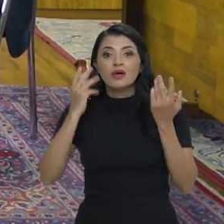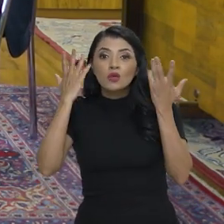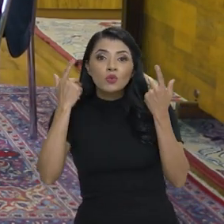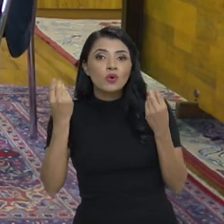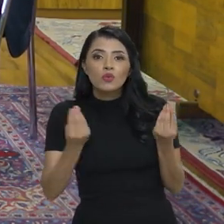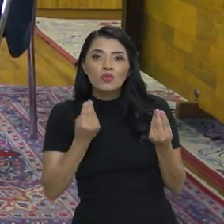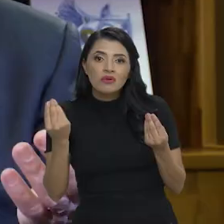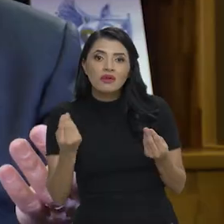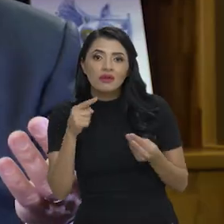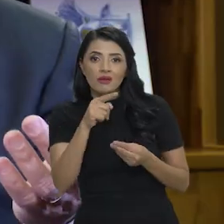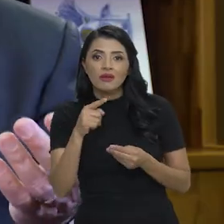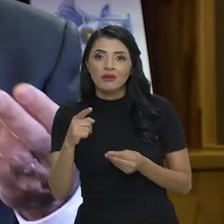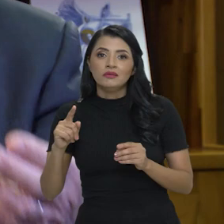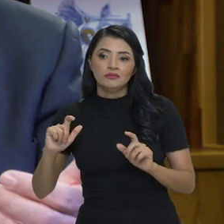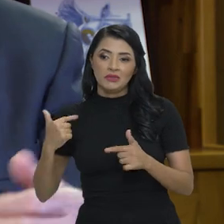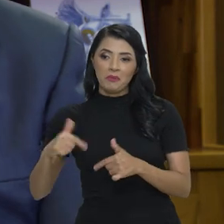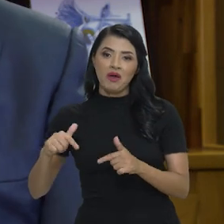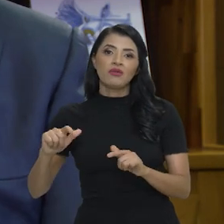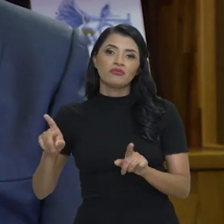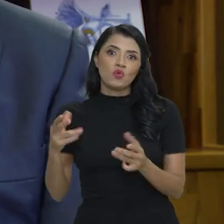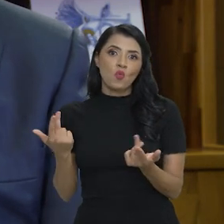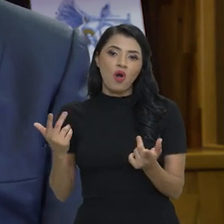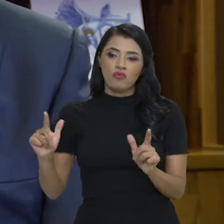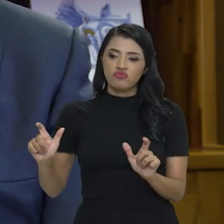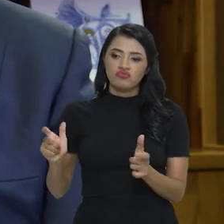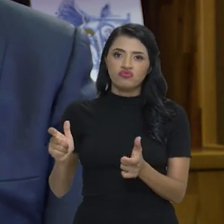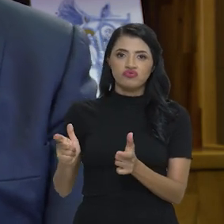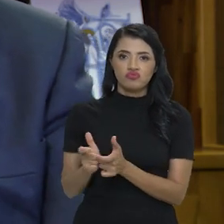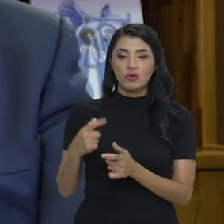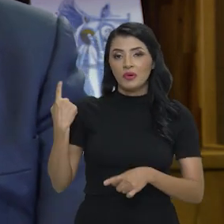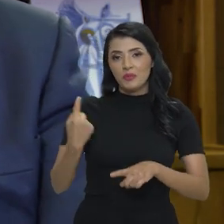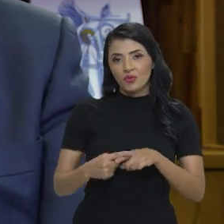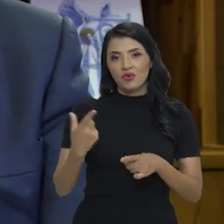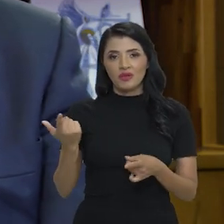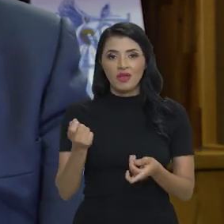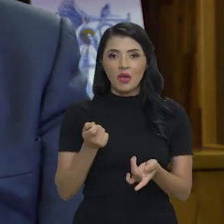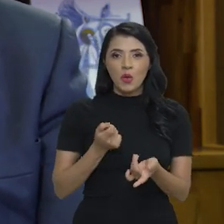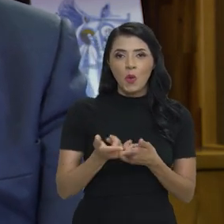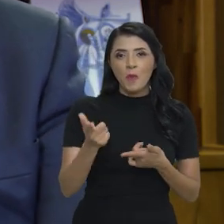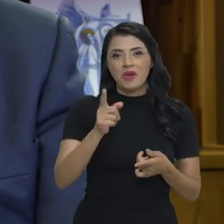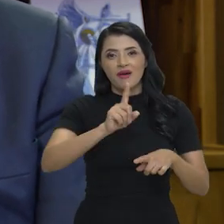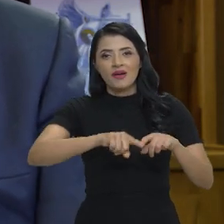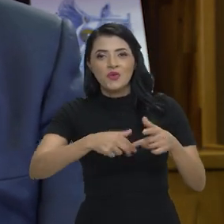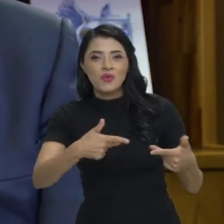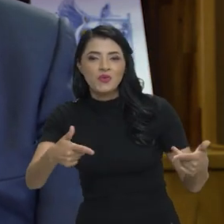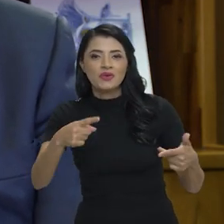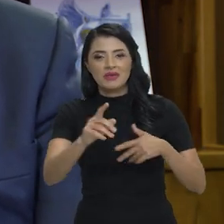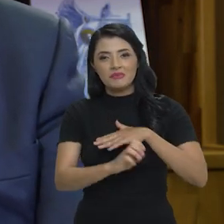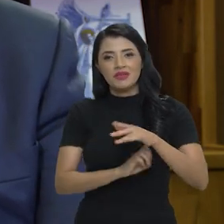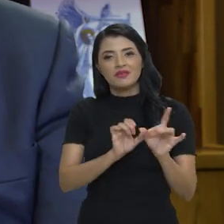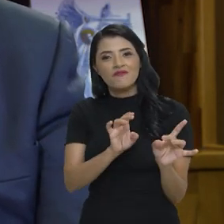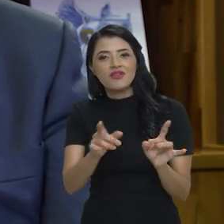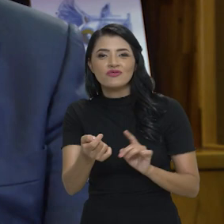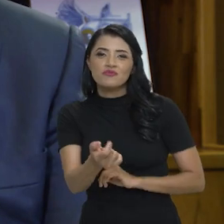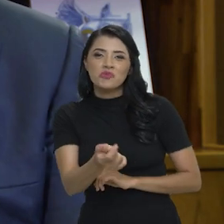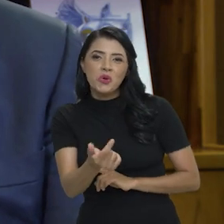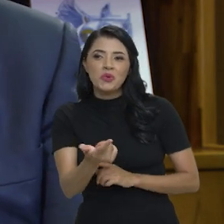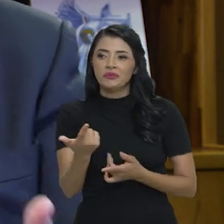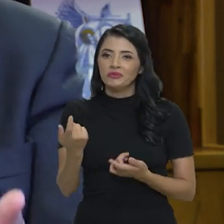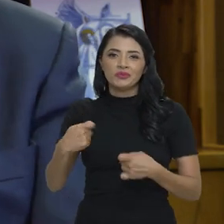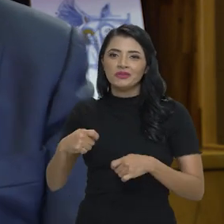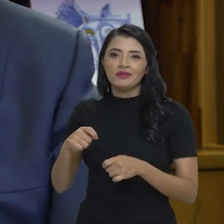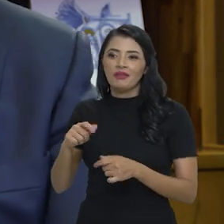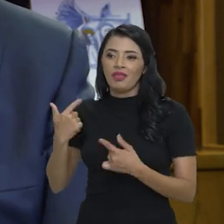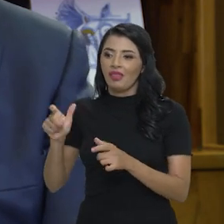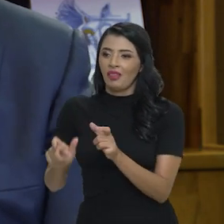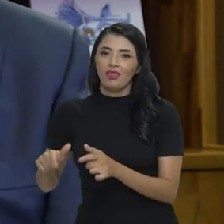é natural que também os empregos diminuem, porque se terá menos consumo, menos consumo, a empresa vai vender menos, vai vender